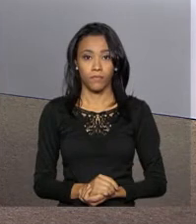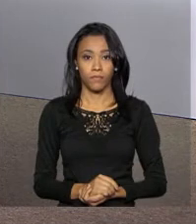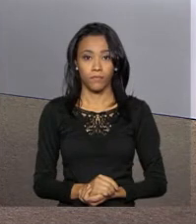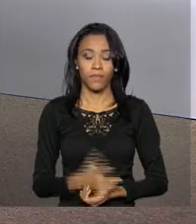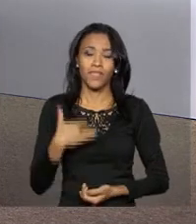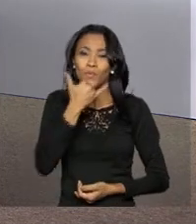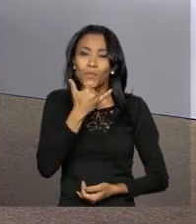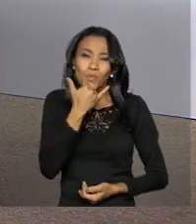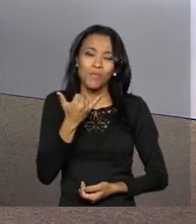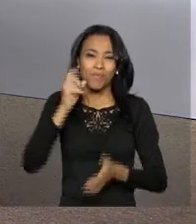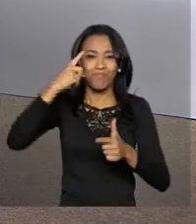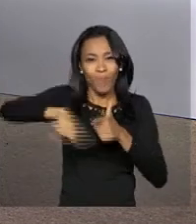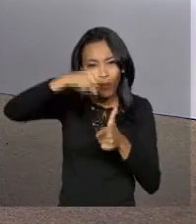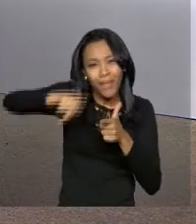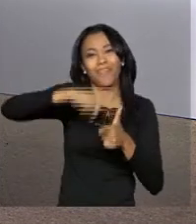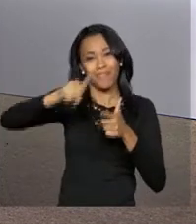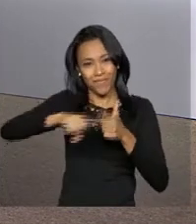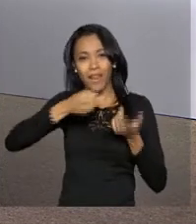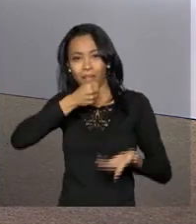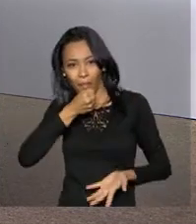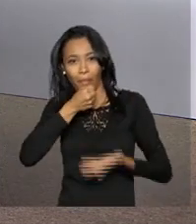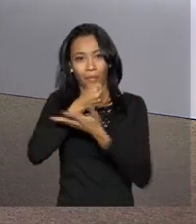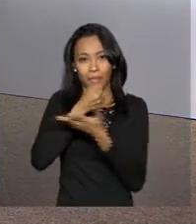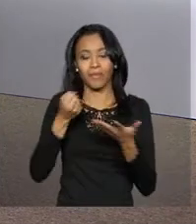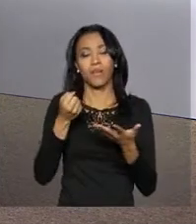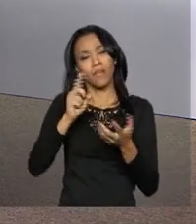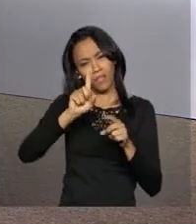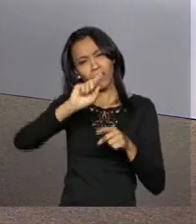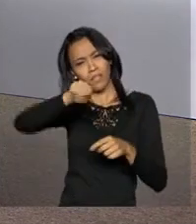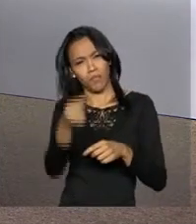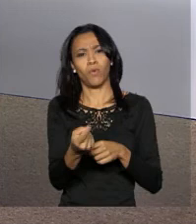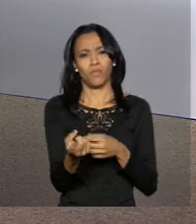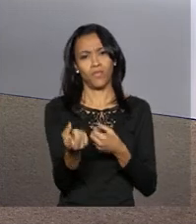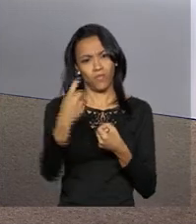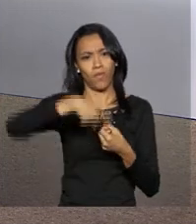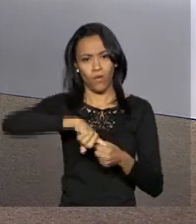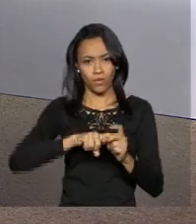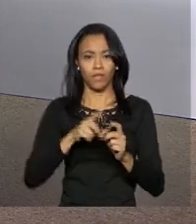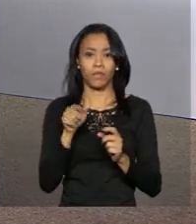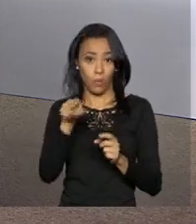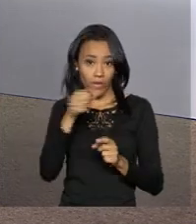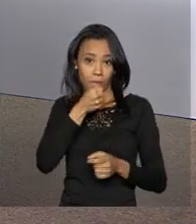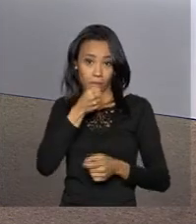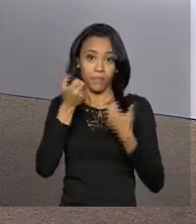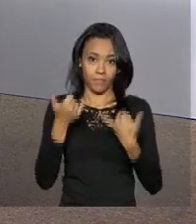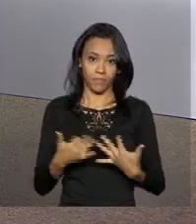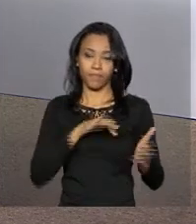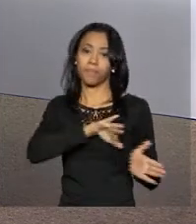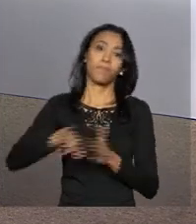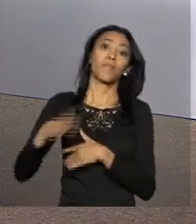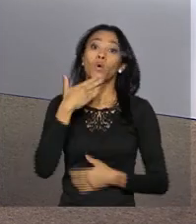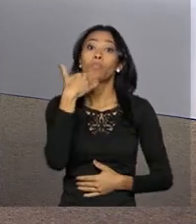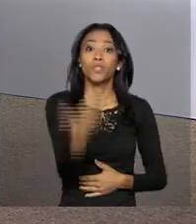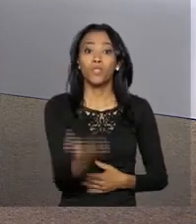Nós tivemos um problema aqui na entrevista do repórter Ney Pereira com o deputado. gente volta logo ao longo da nossa programação com essa entrevista. Bom, o pedido de